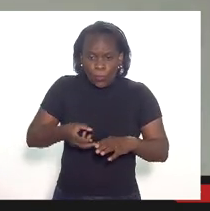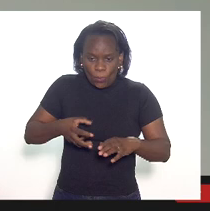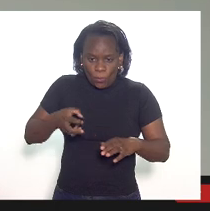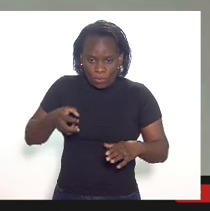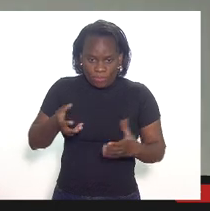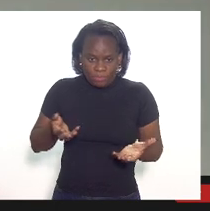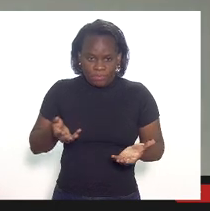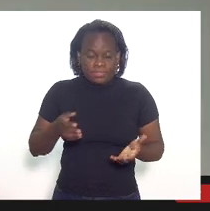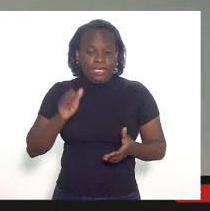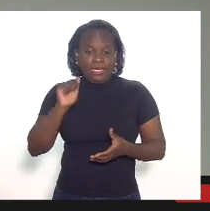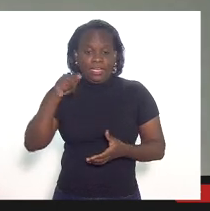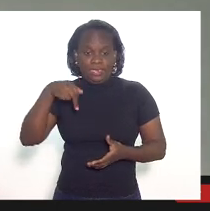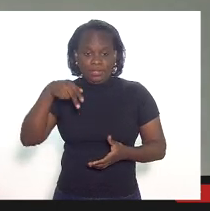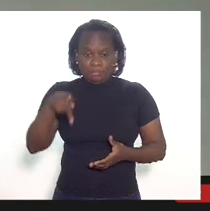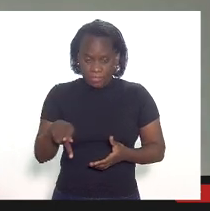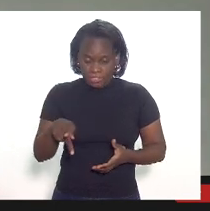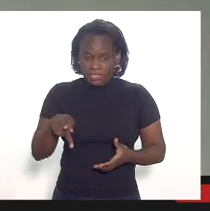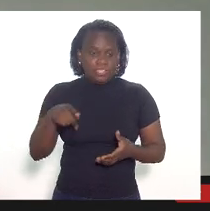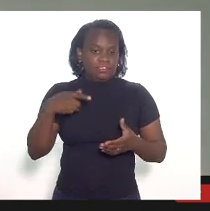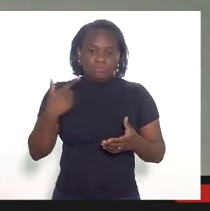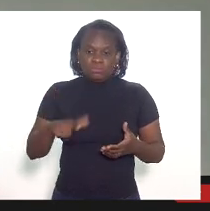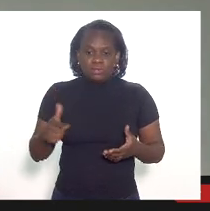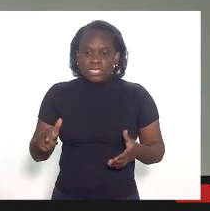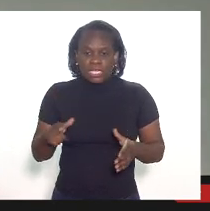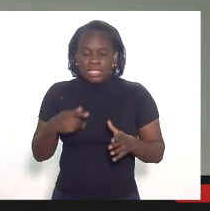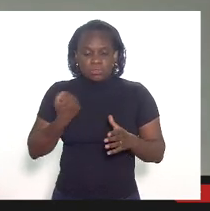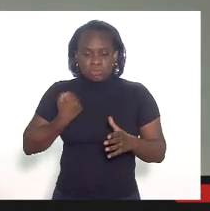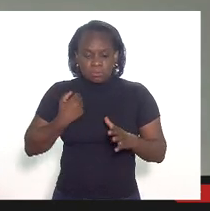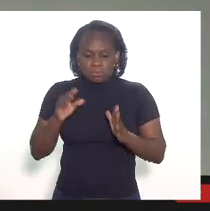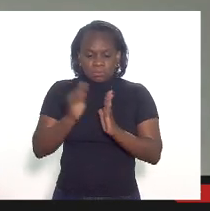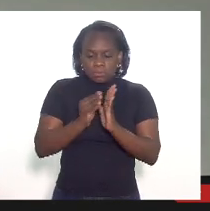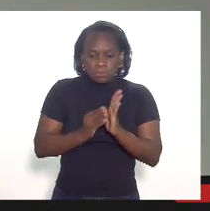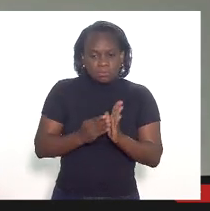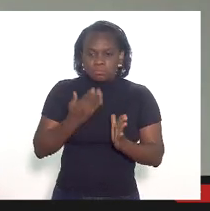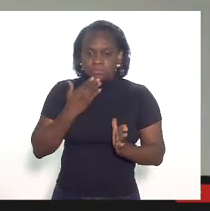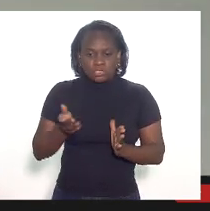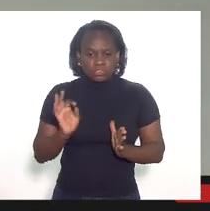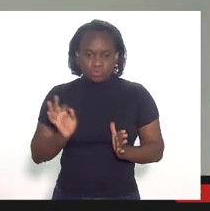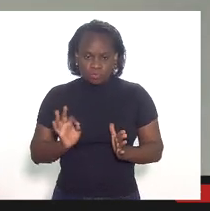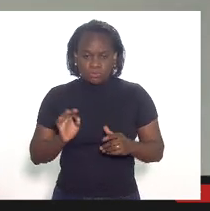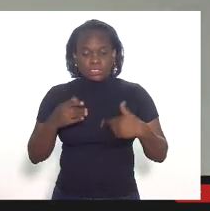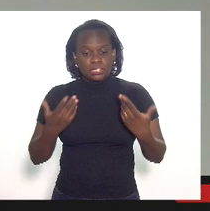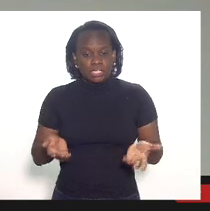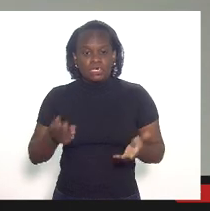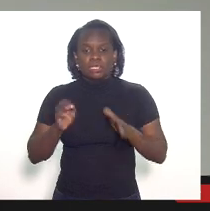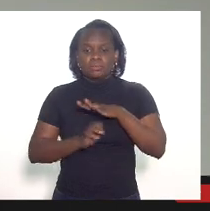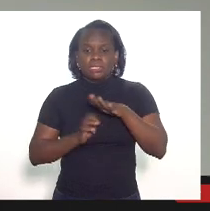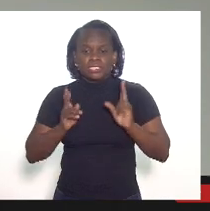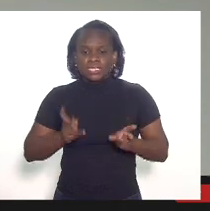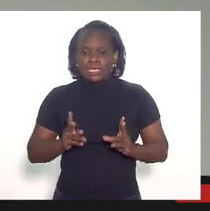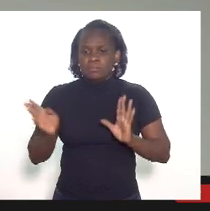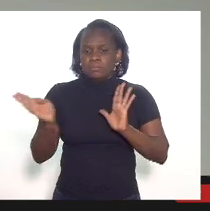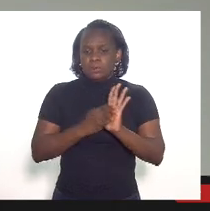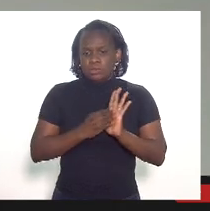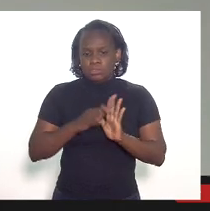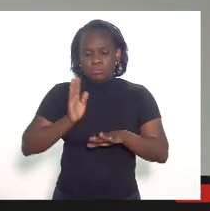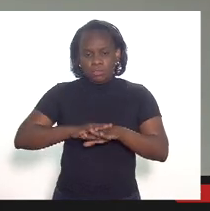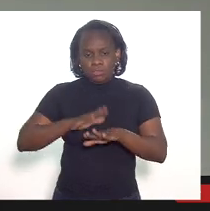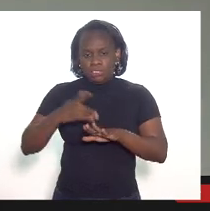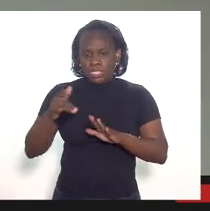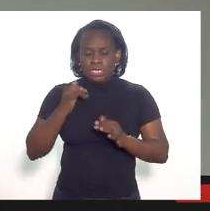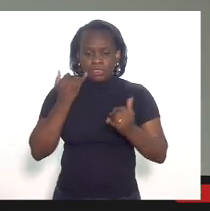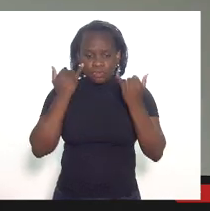ANP não exigia esse tipo de dado, pelo contrário, a concessionária sempre declarou essas